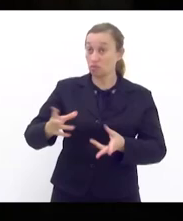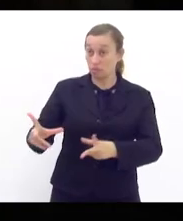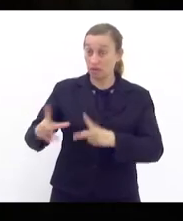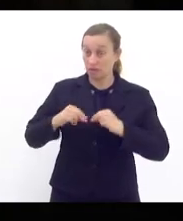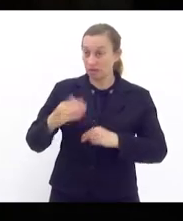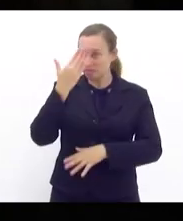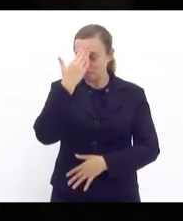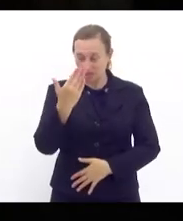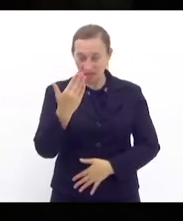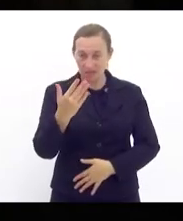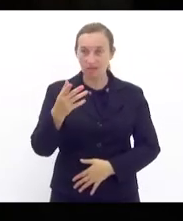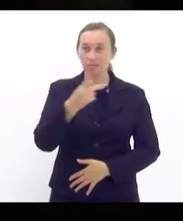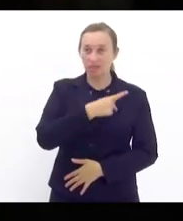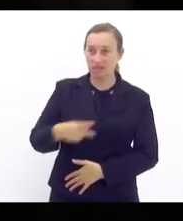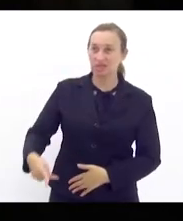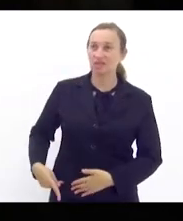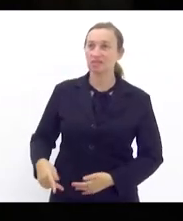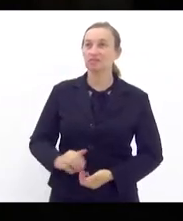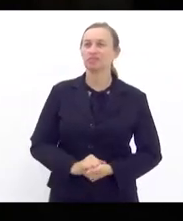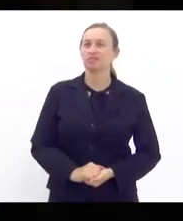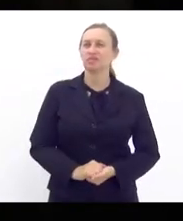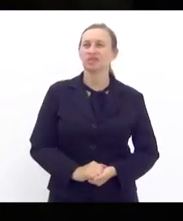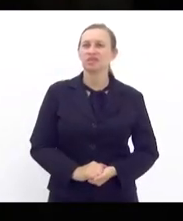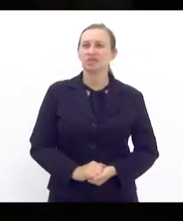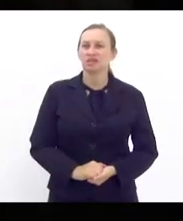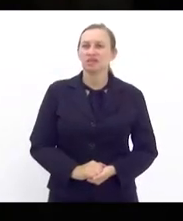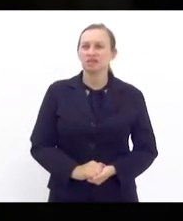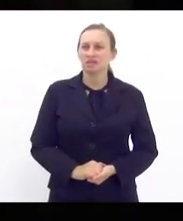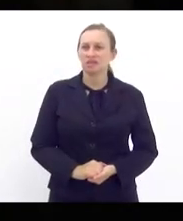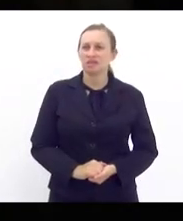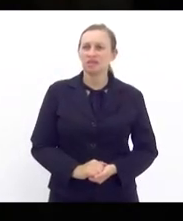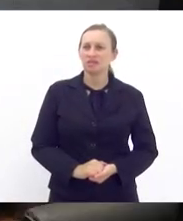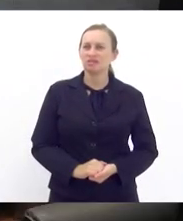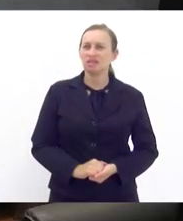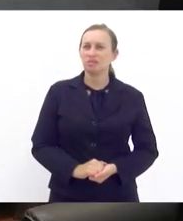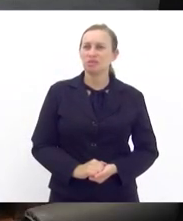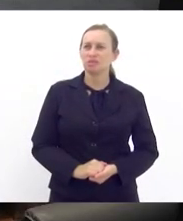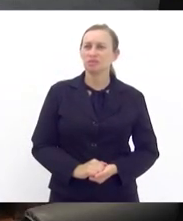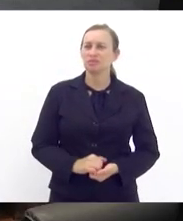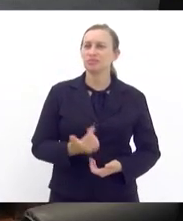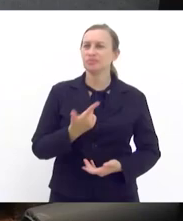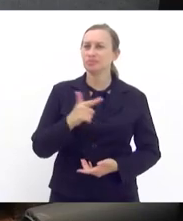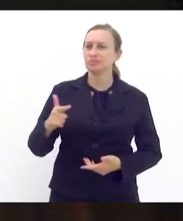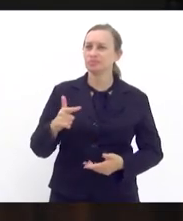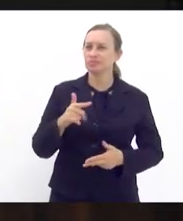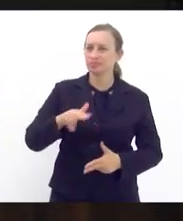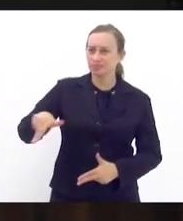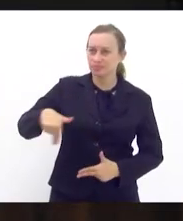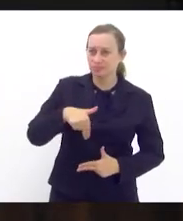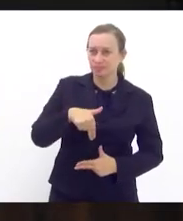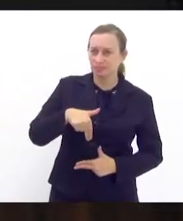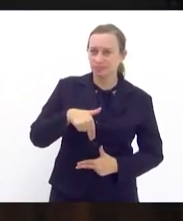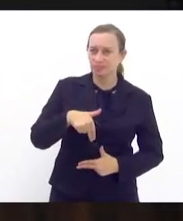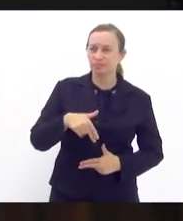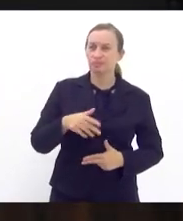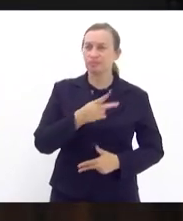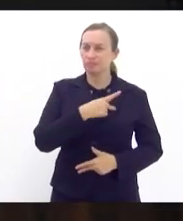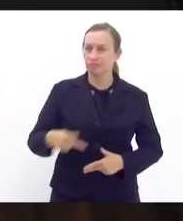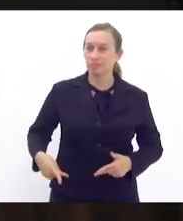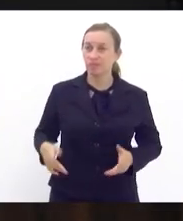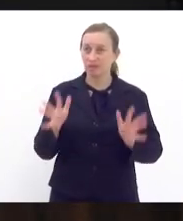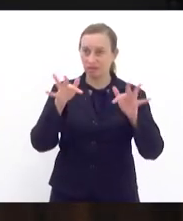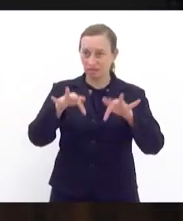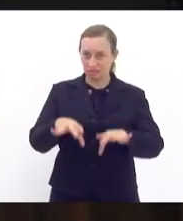muito obrigada presidenta não havendo mais oradores escritos a presidência